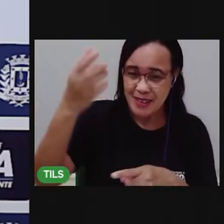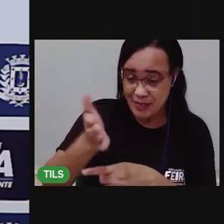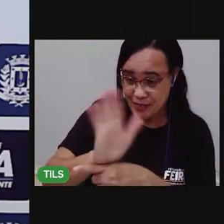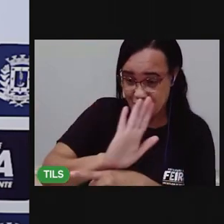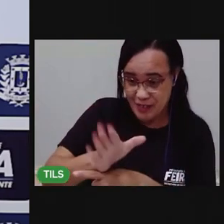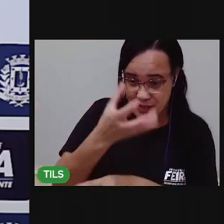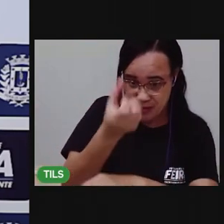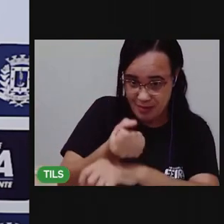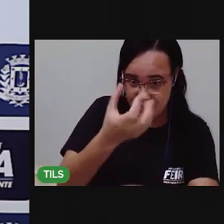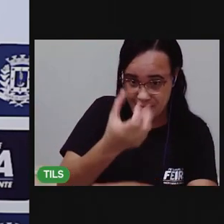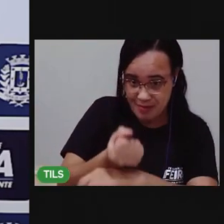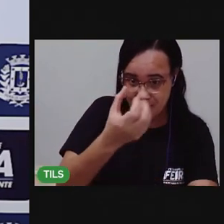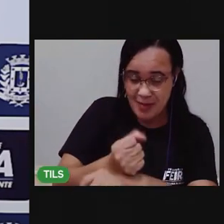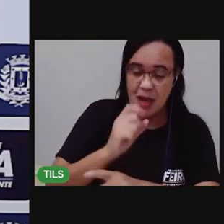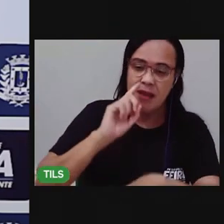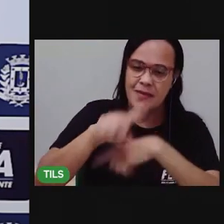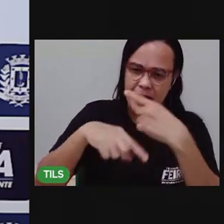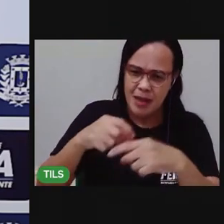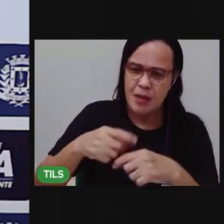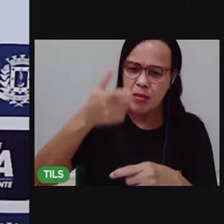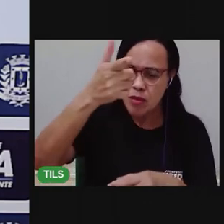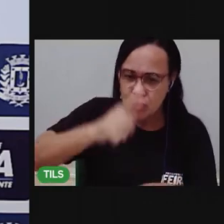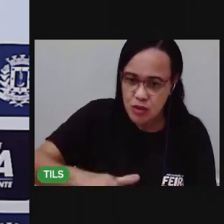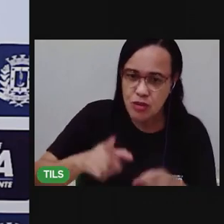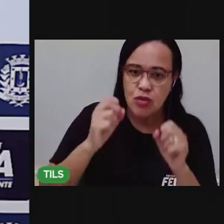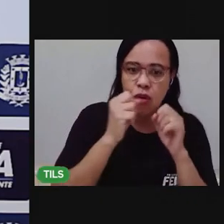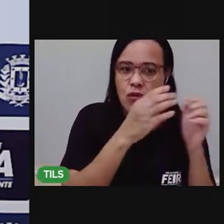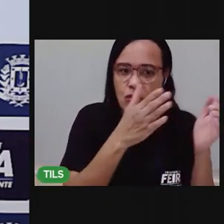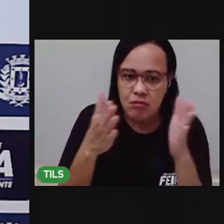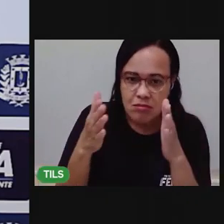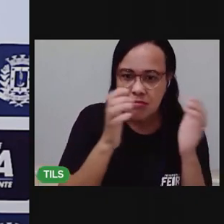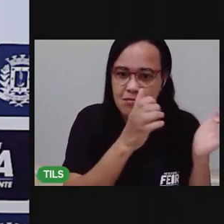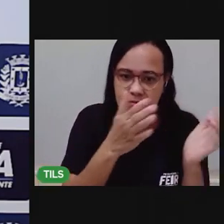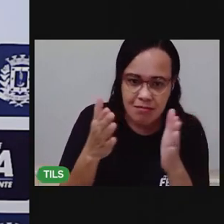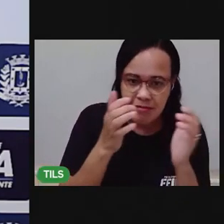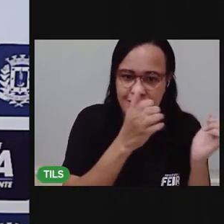quiser. Agora a gente vai se despedir.